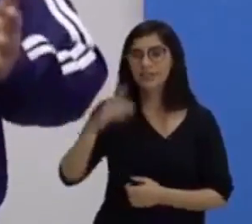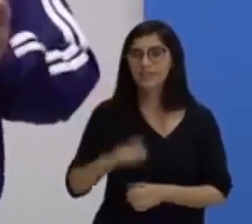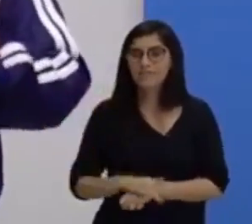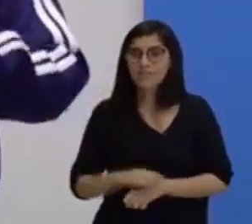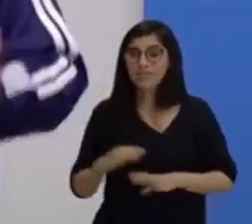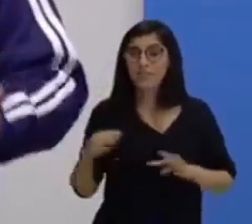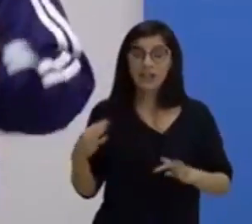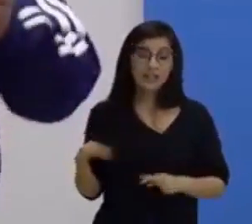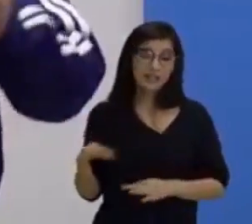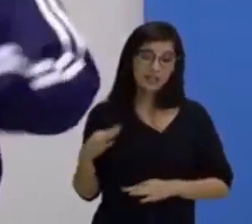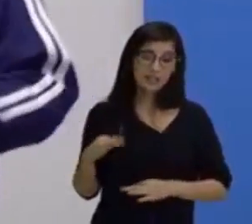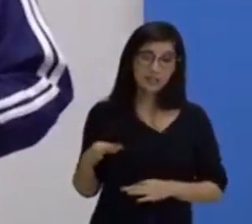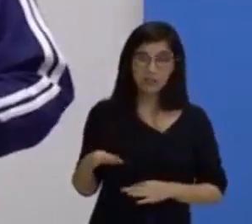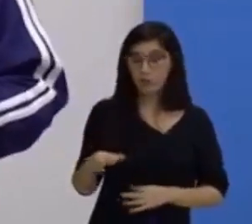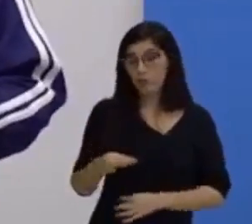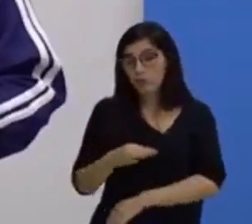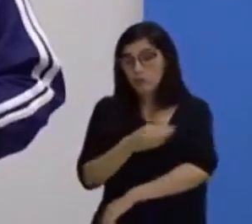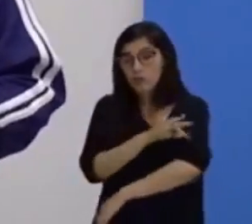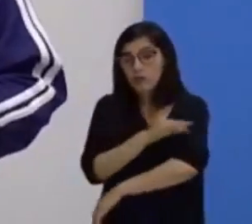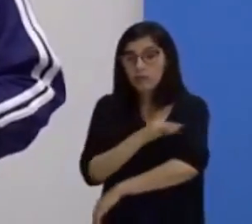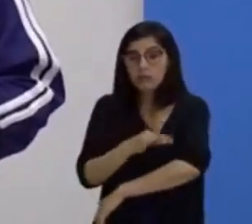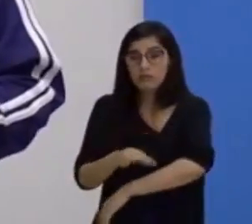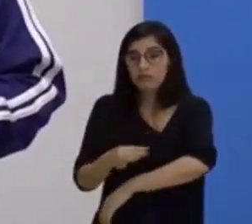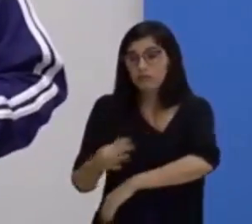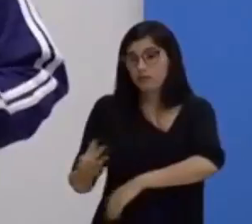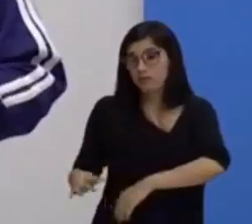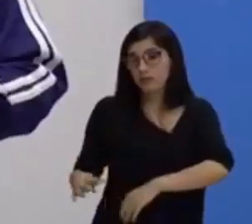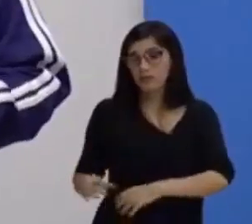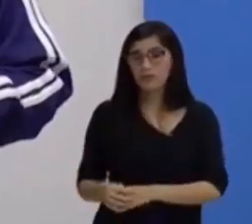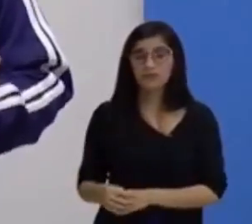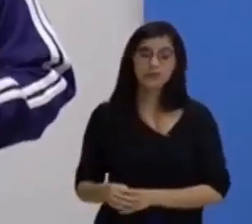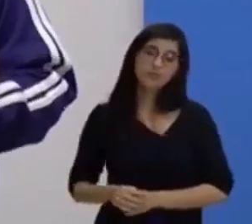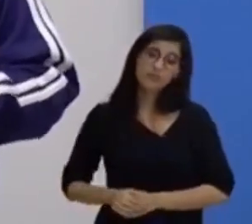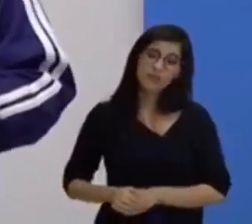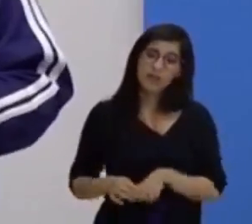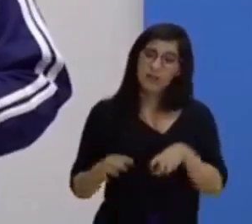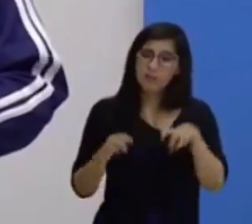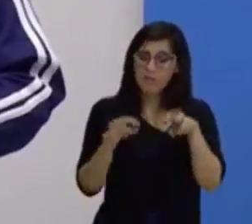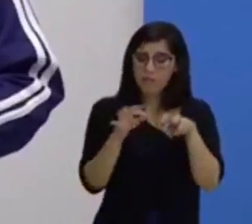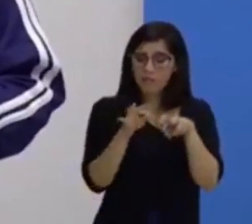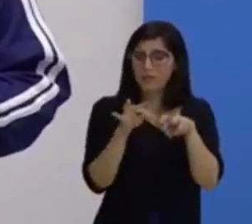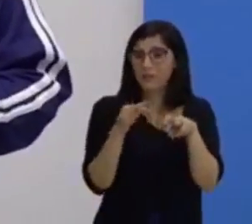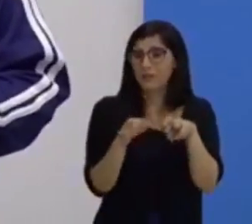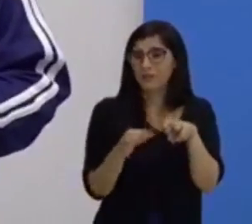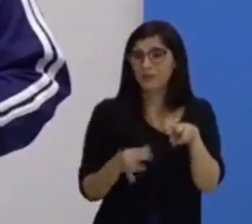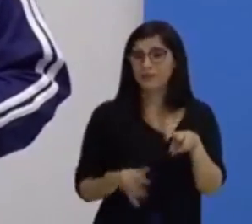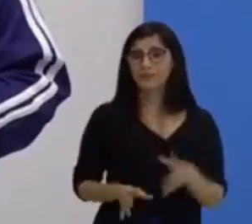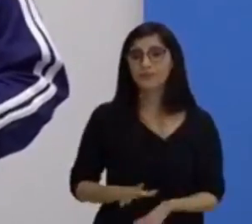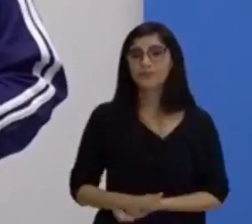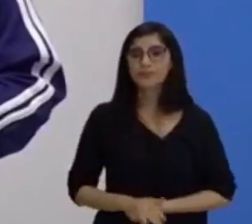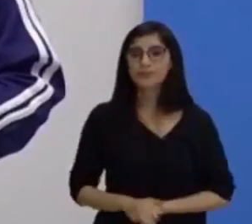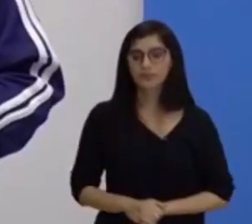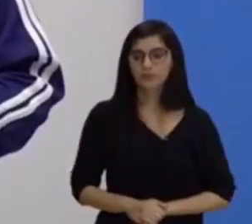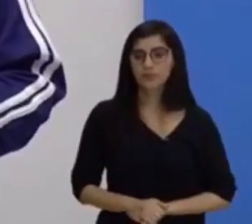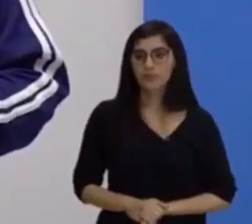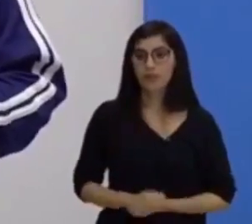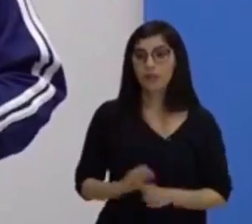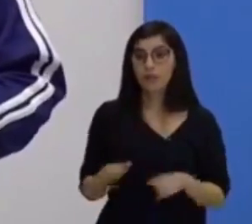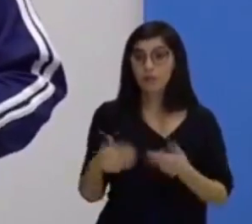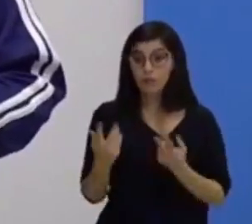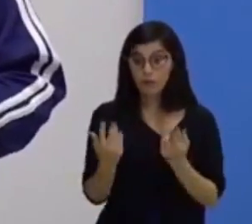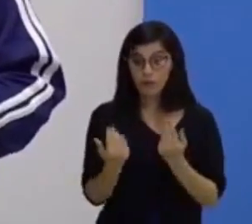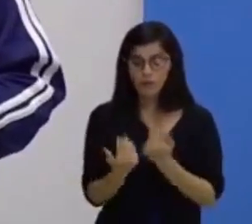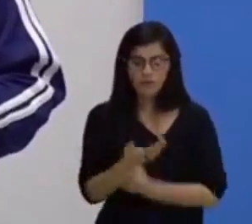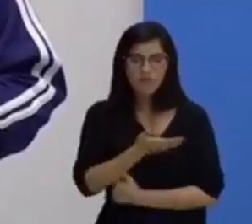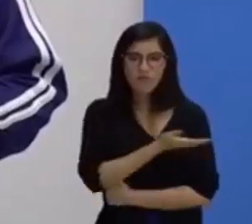toda lascada, como a gente costuma falar, né? Está muito cabisbaixo mesmo. Assim aconteceu com o Nildo.